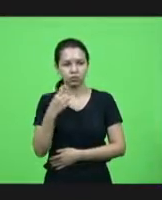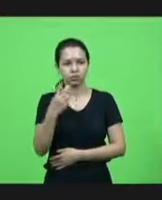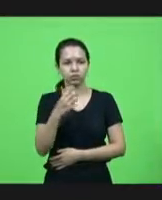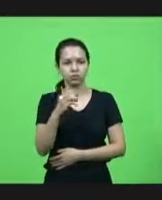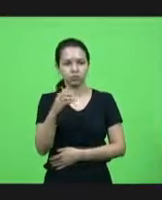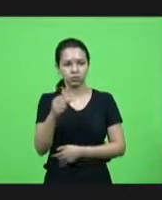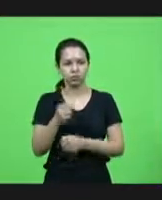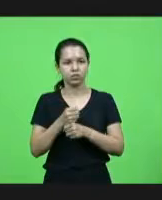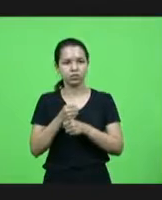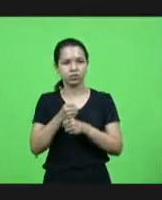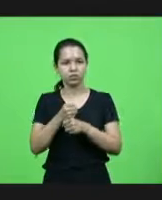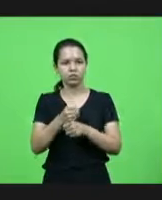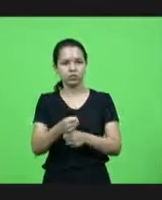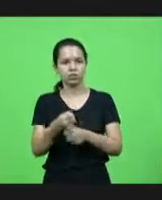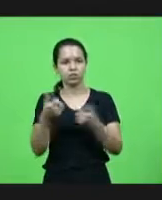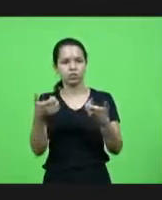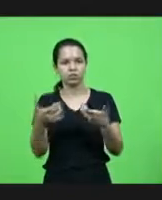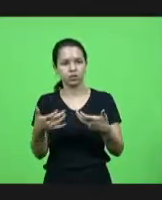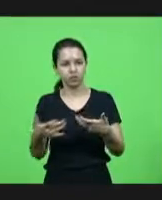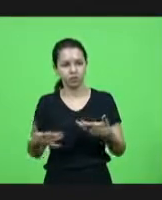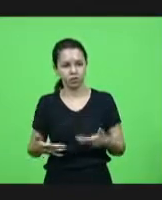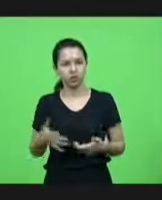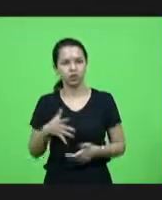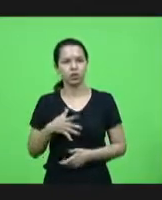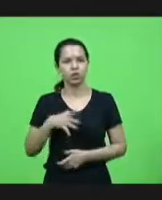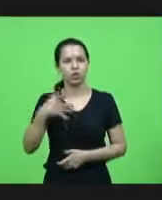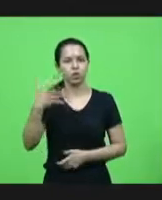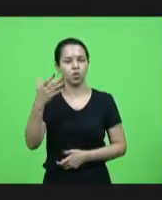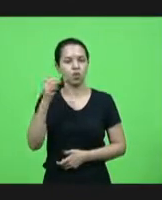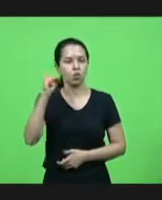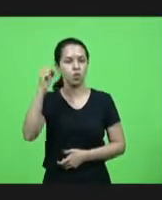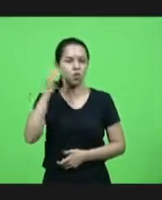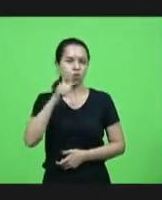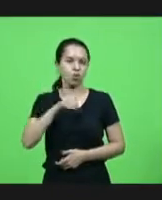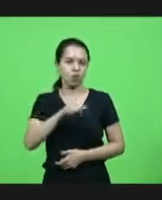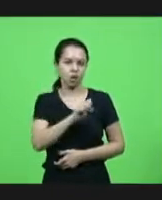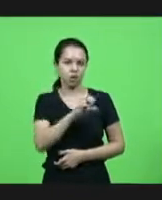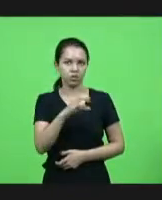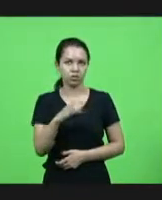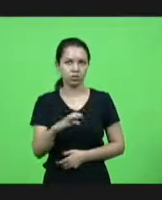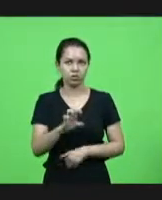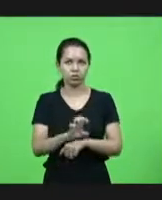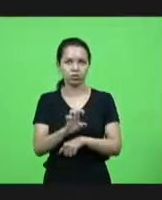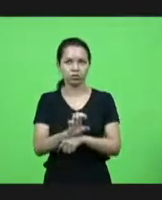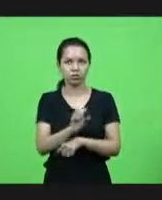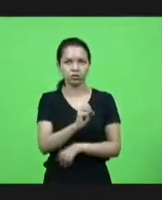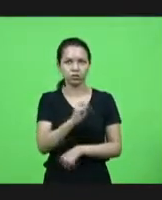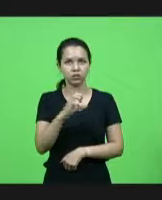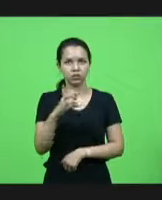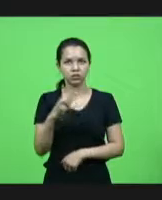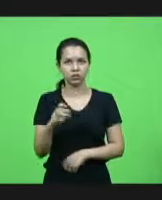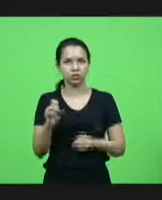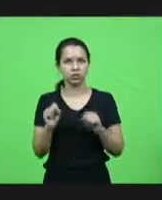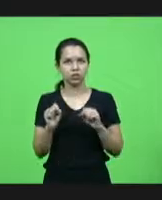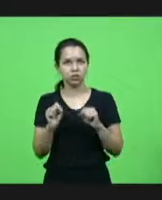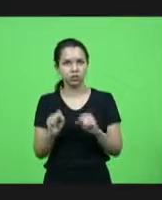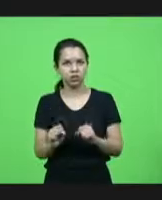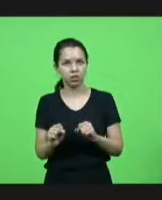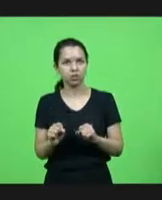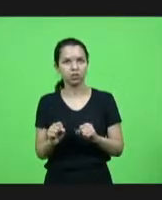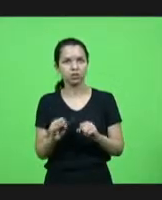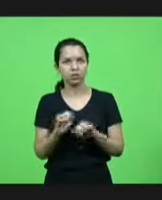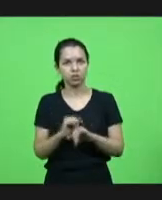Anitta uma grande heroína de Santa Catarina e o estado de Santa Catarina o executivo pode declarar